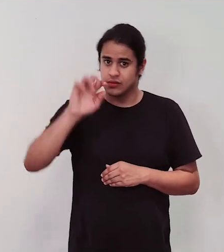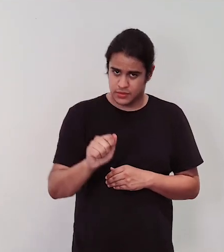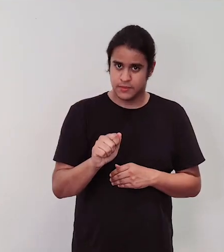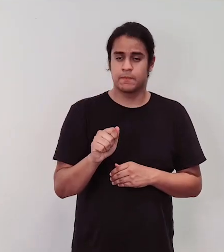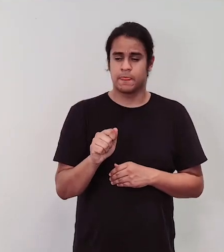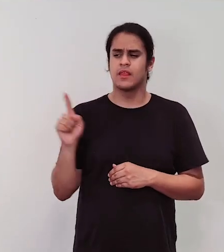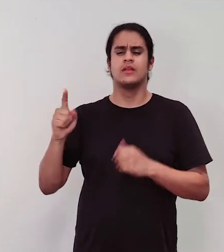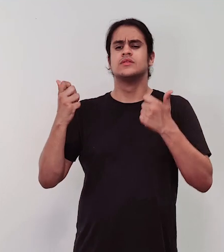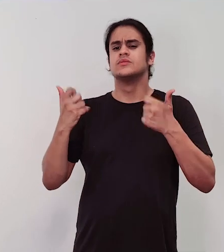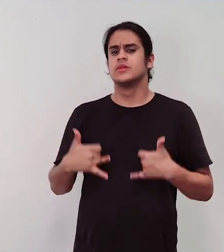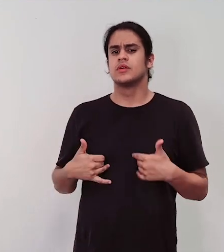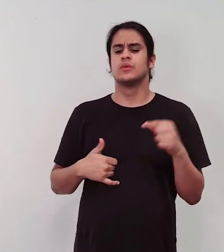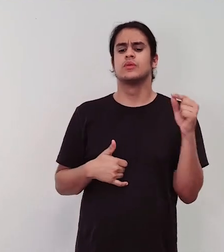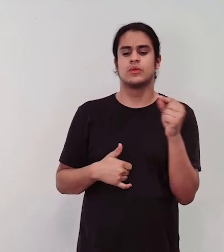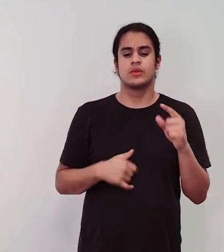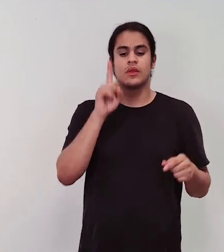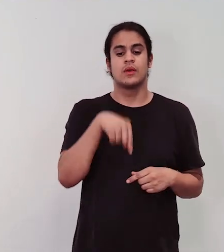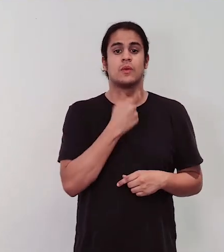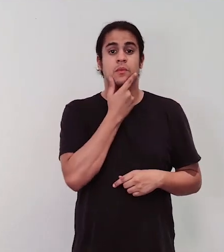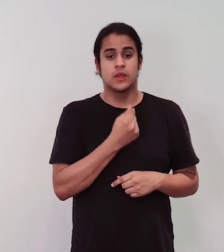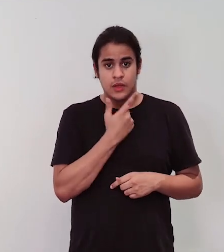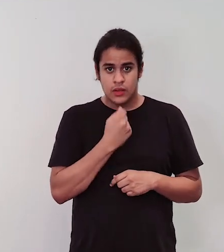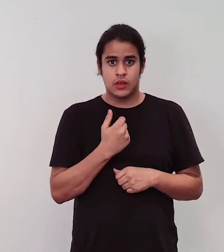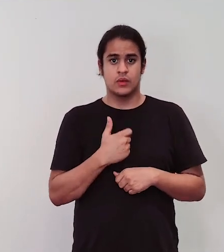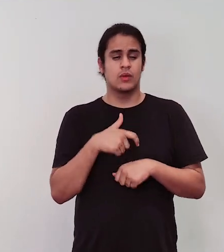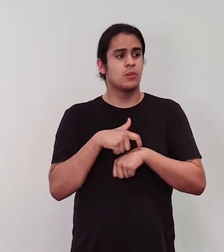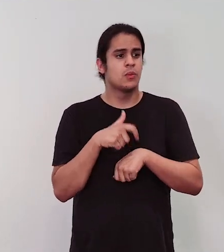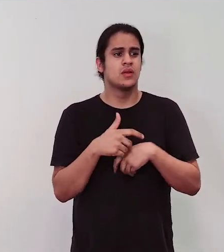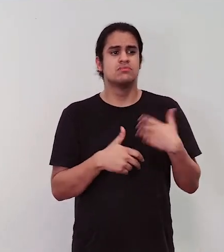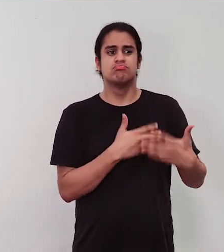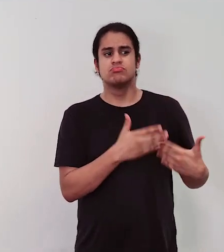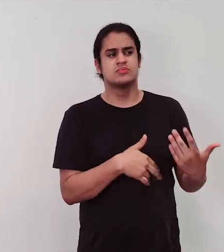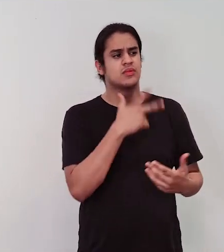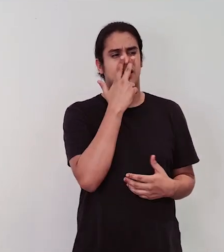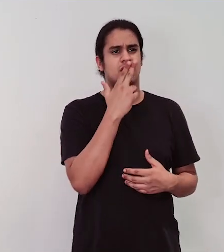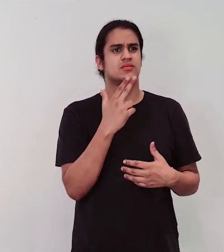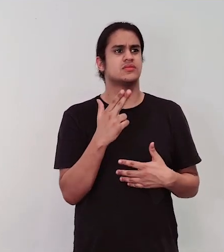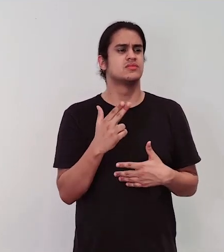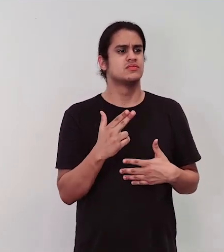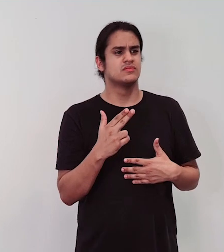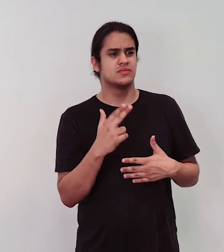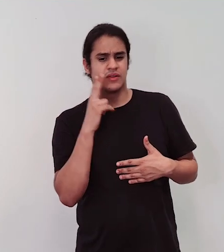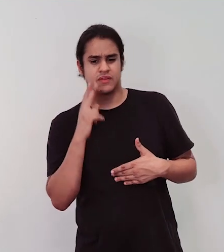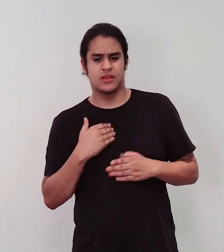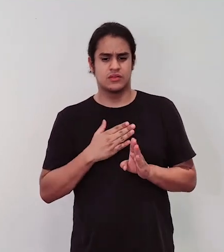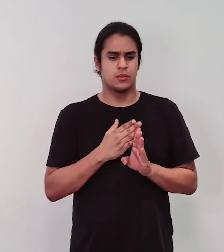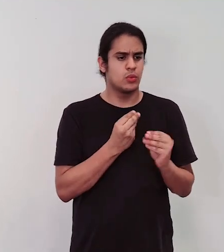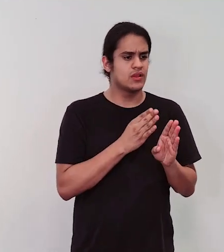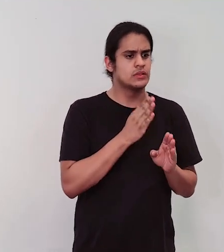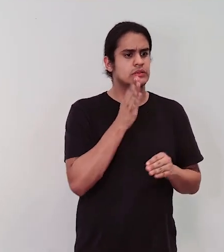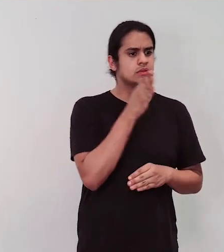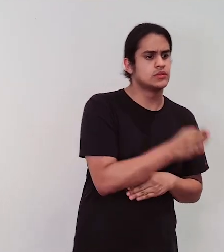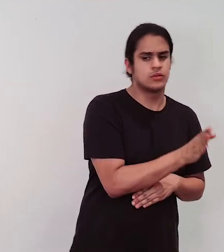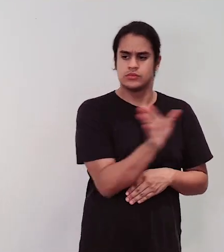Ele conta a história de um menino que em algum momento se cansa de ver todas as setas indicando para onde